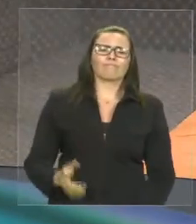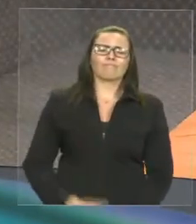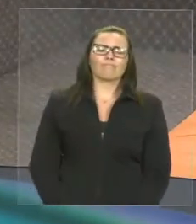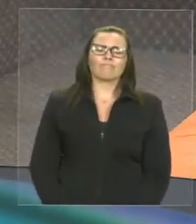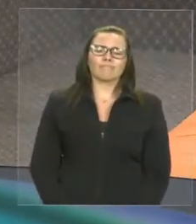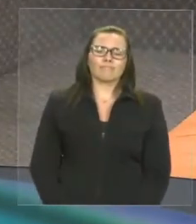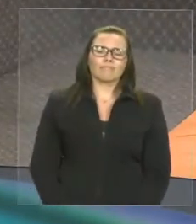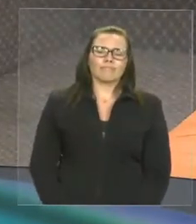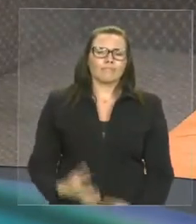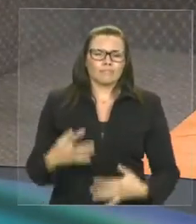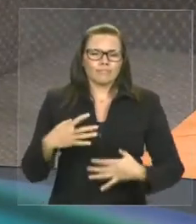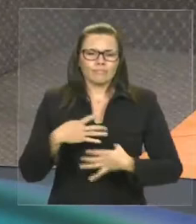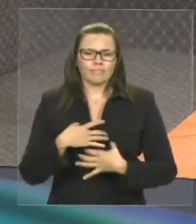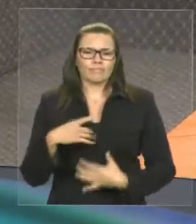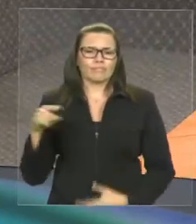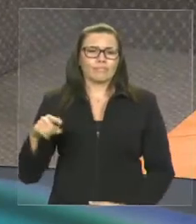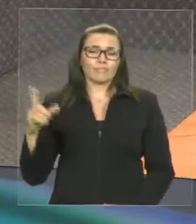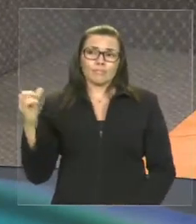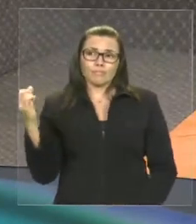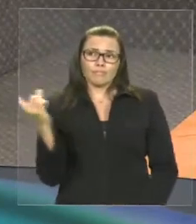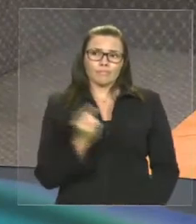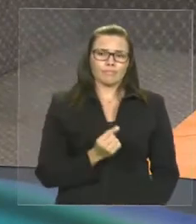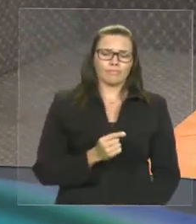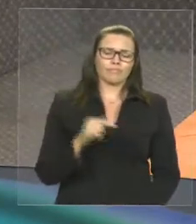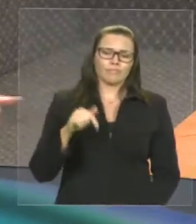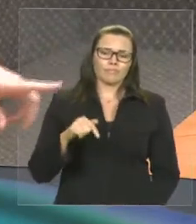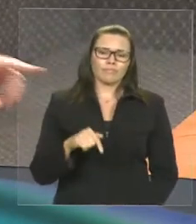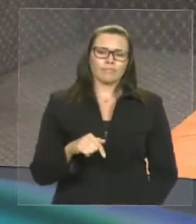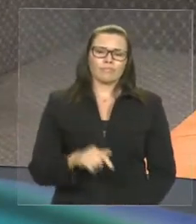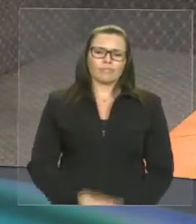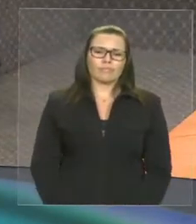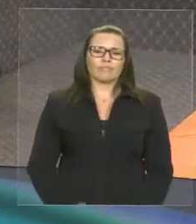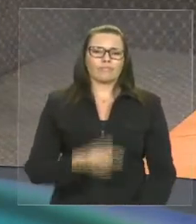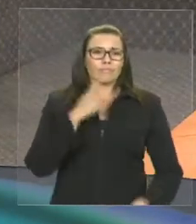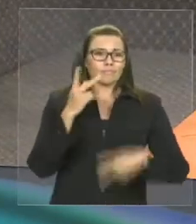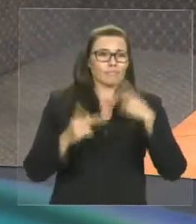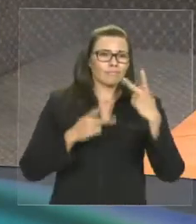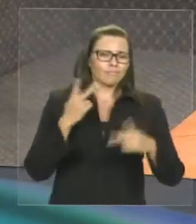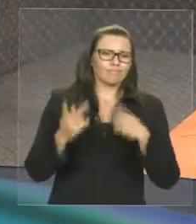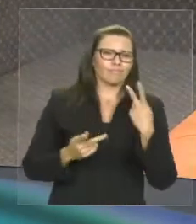Veio correndo do gabinete para vestir a carapuça aqui que não era para ele.